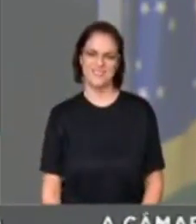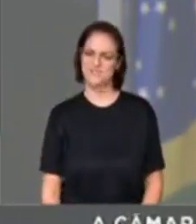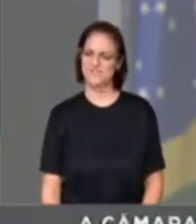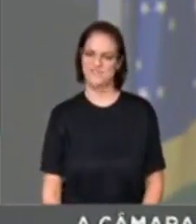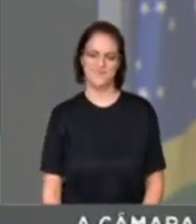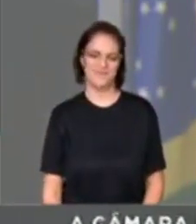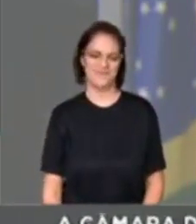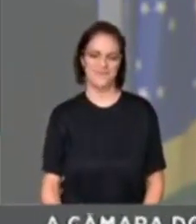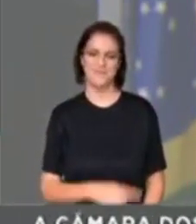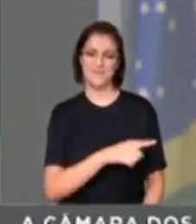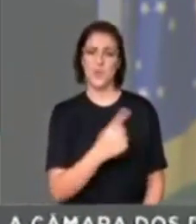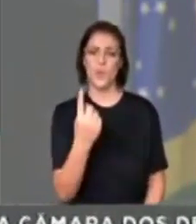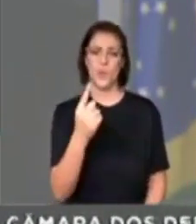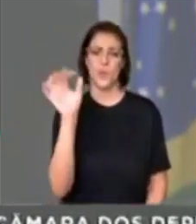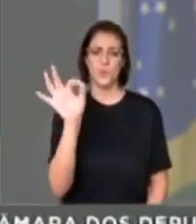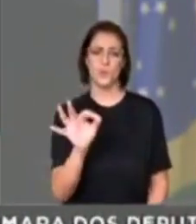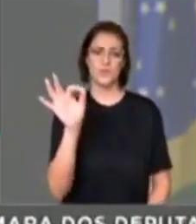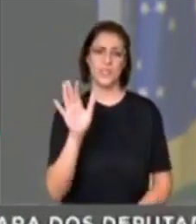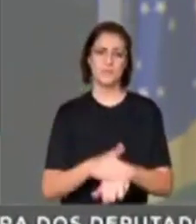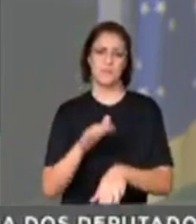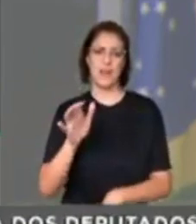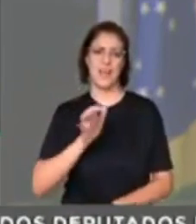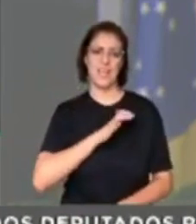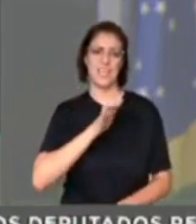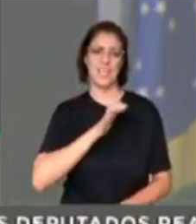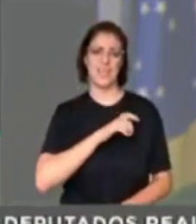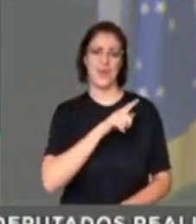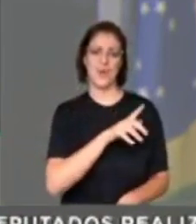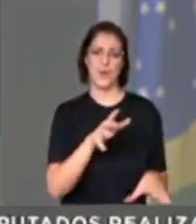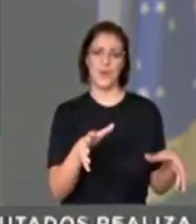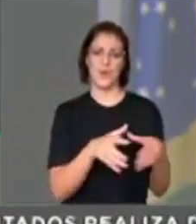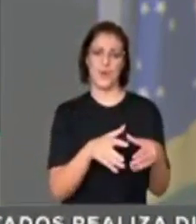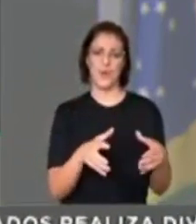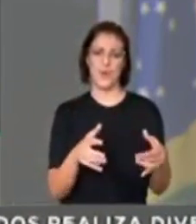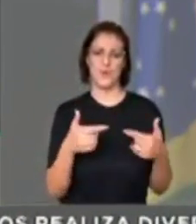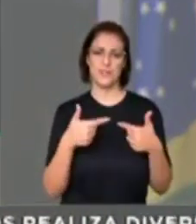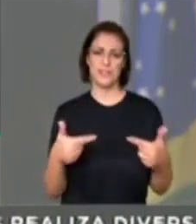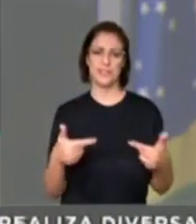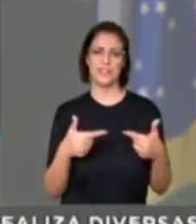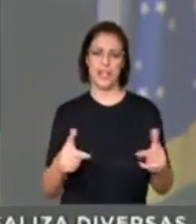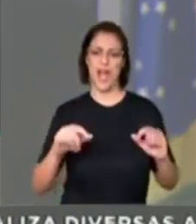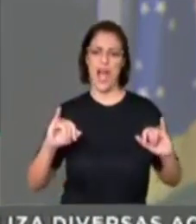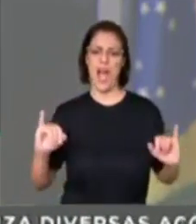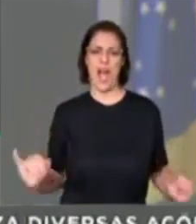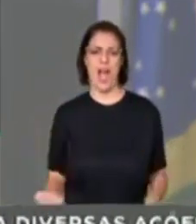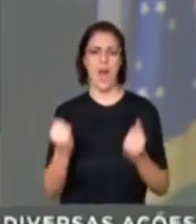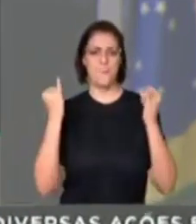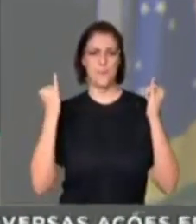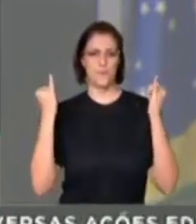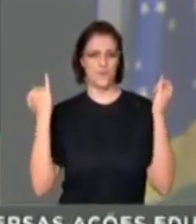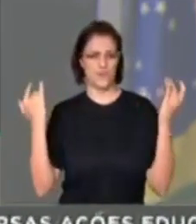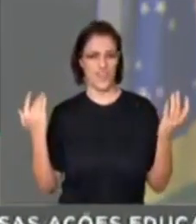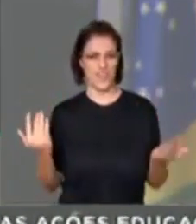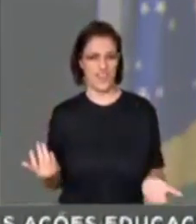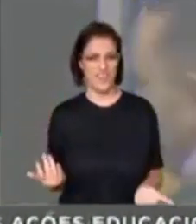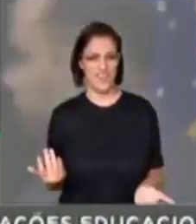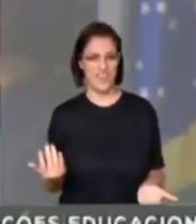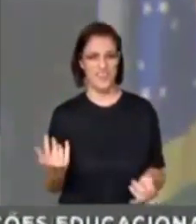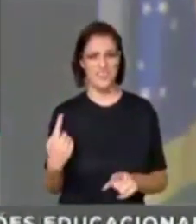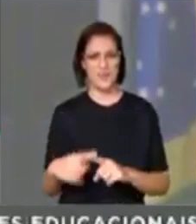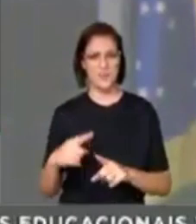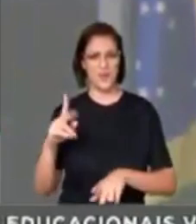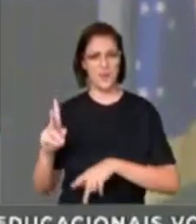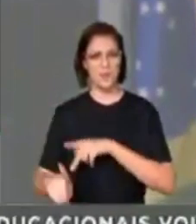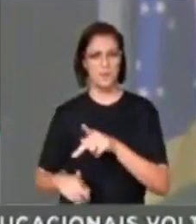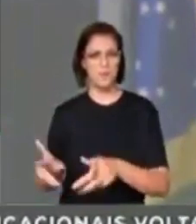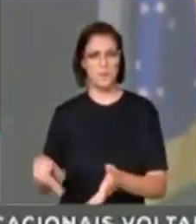camada do 1% mais rico da população, gozam de diversos privilégios, gozam de diversas prerrogativas, financiadas com